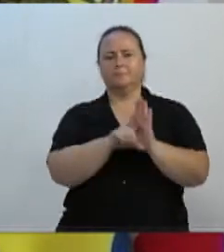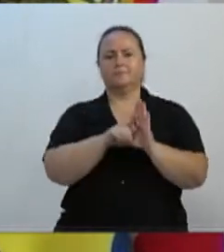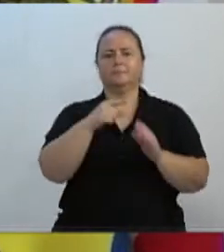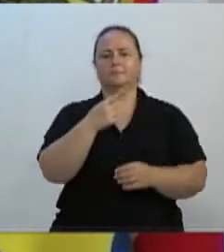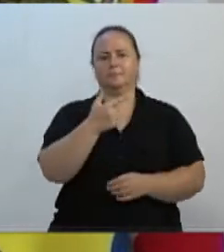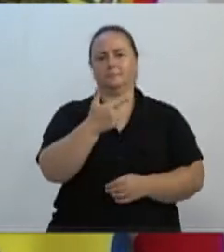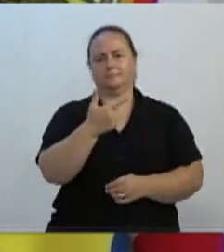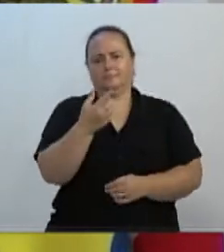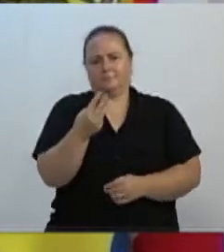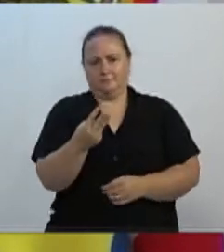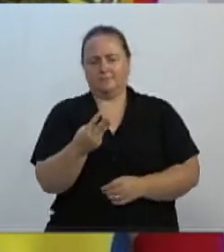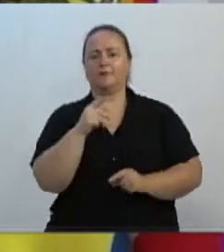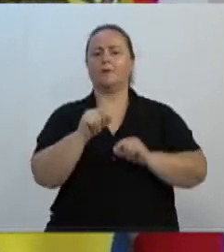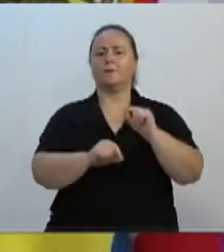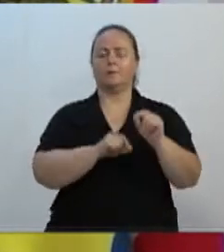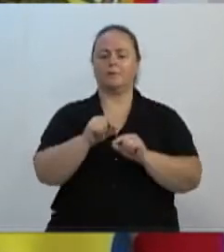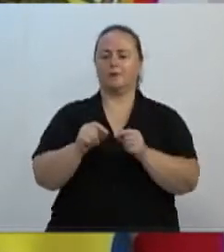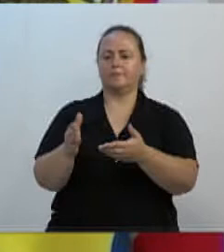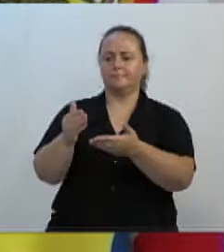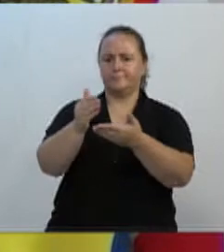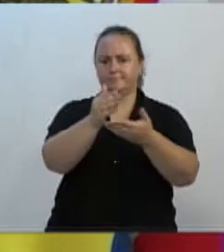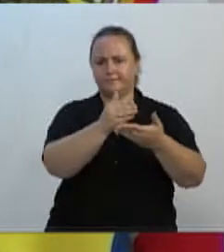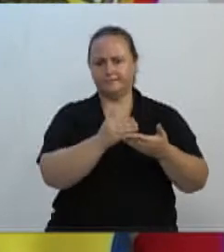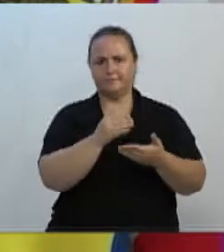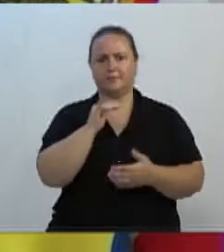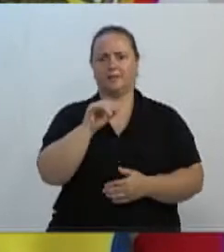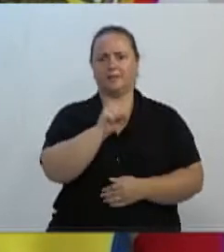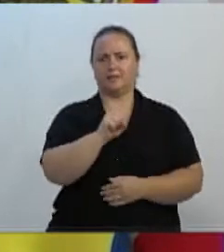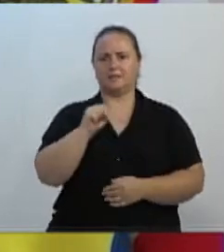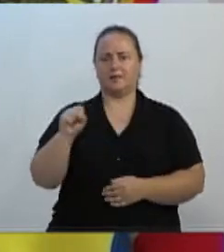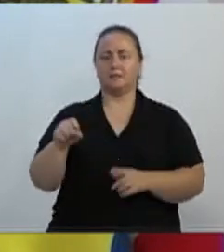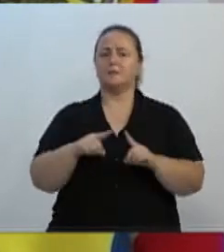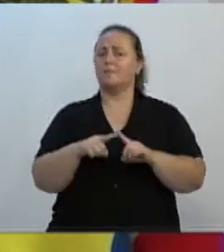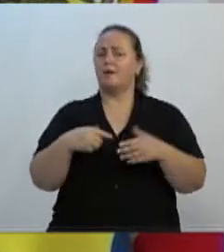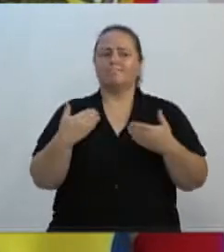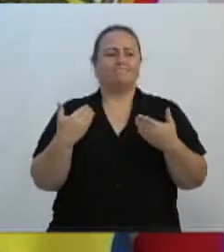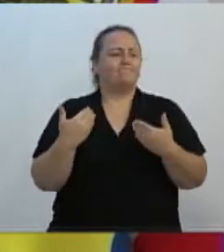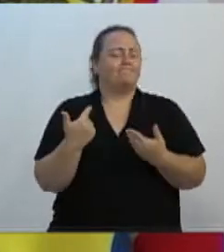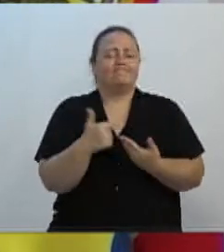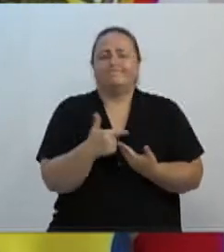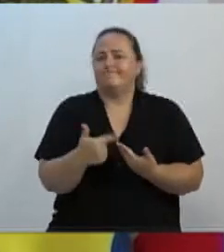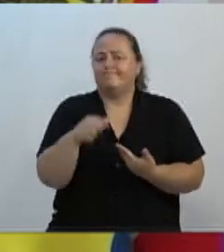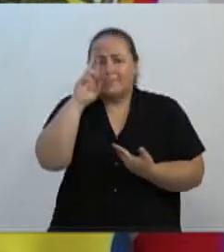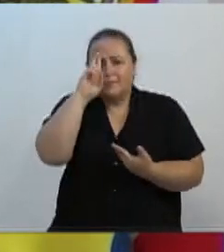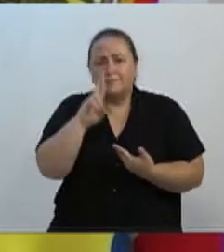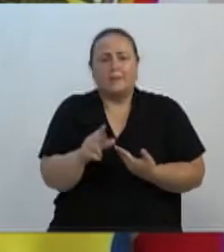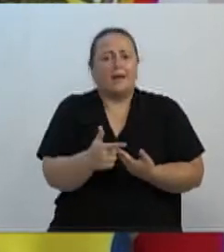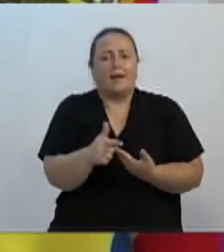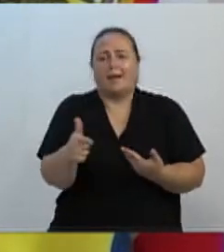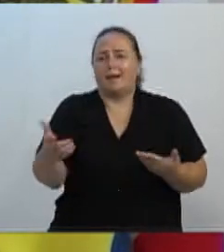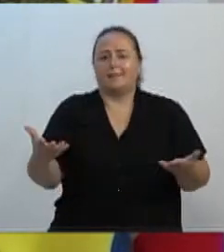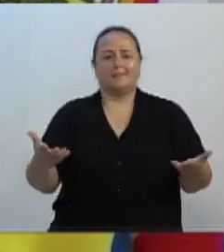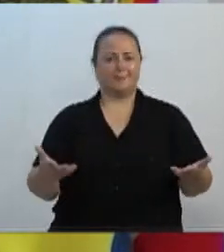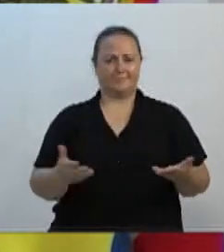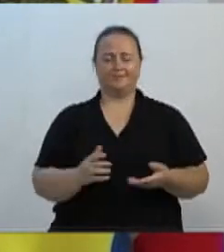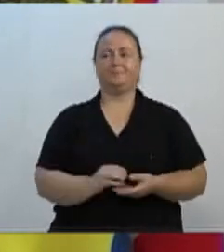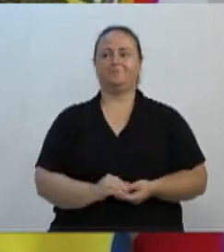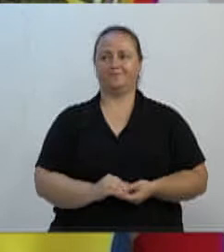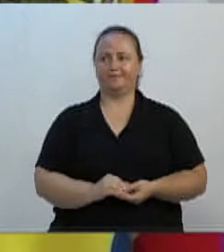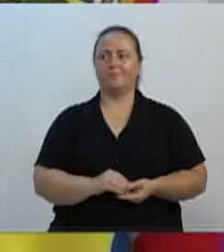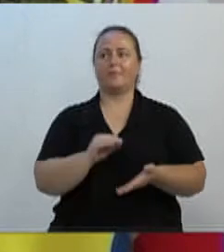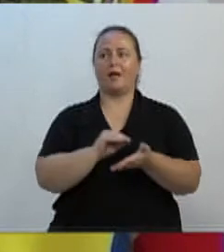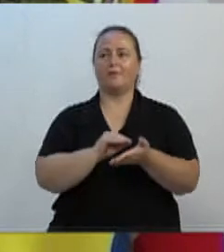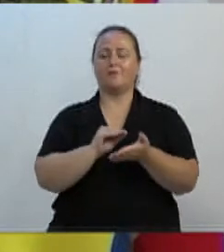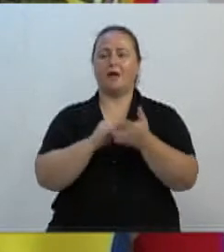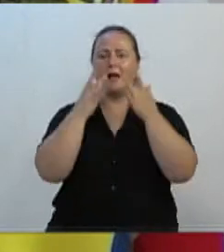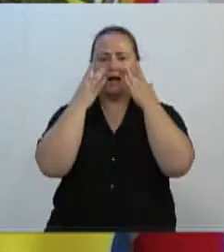concedeu o direito de recolher o ISS fixo, direito este que não está sendo respeitado na cidade de Blumenau. Porém, este direito não está sendo observado no município